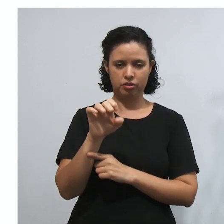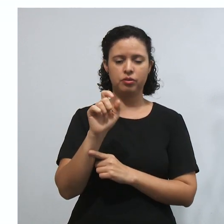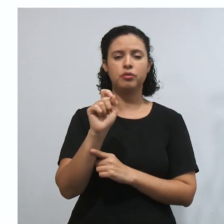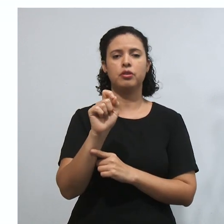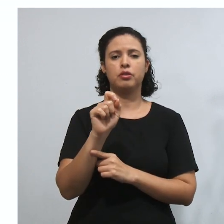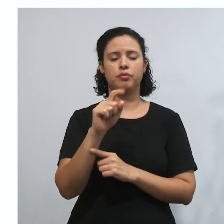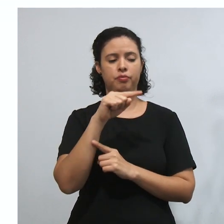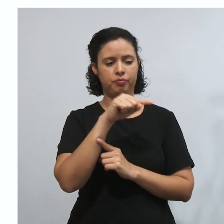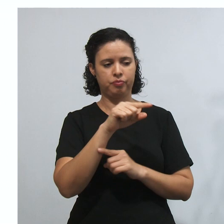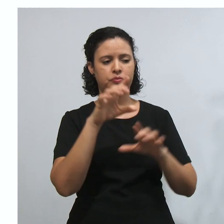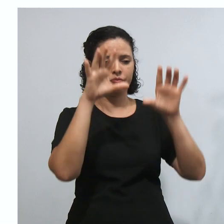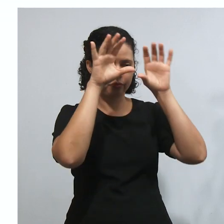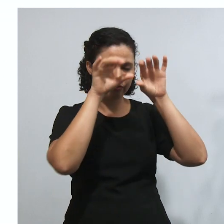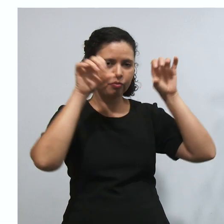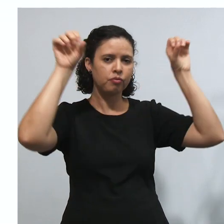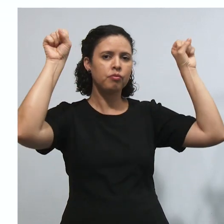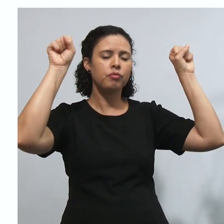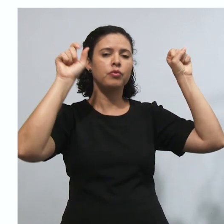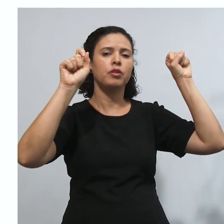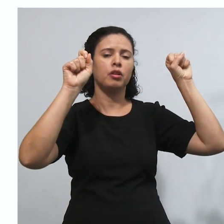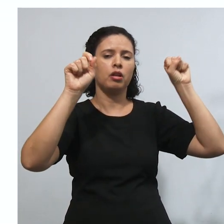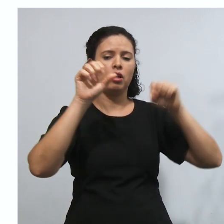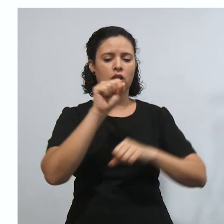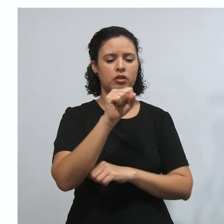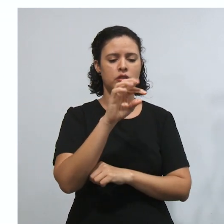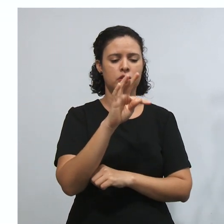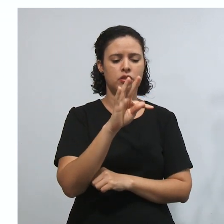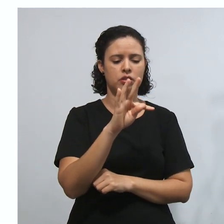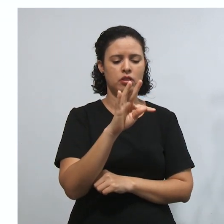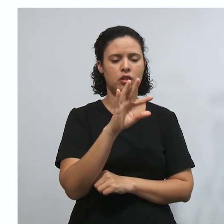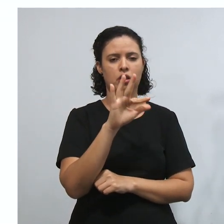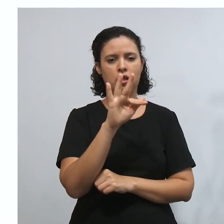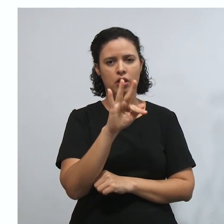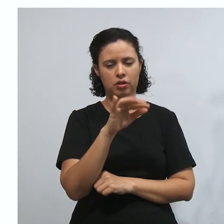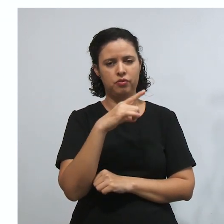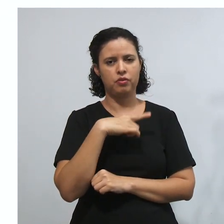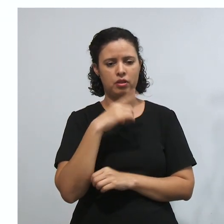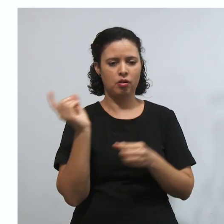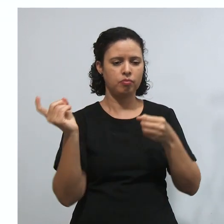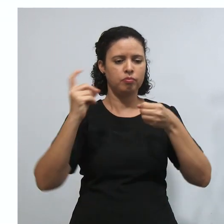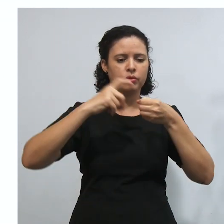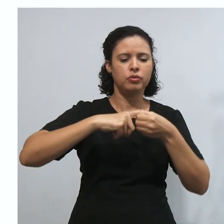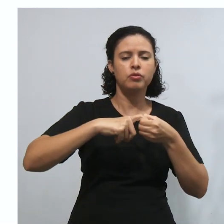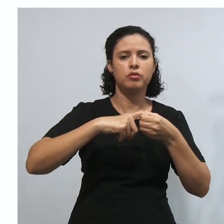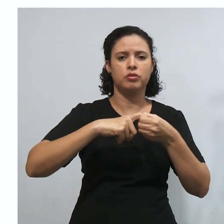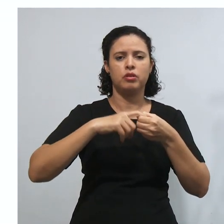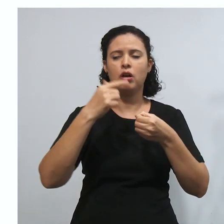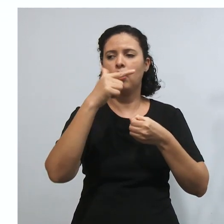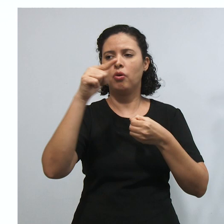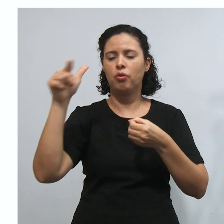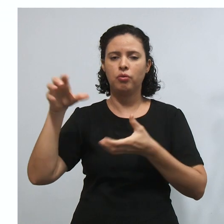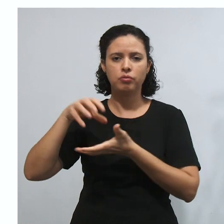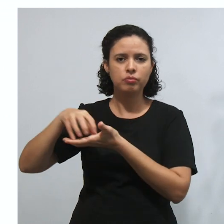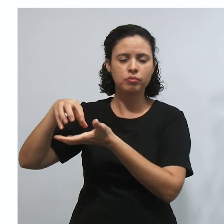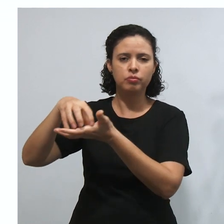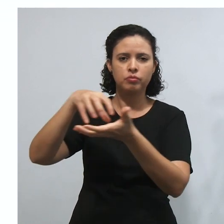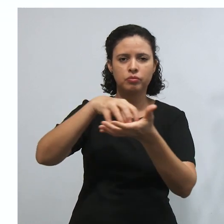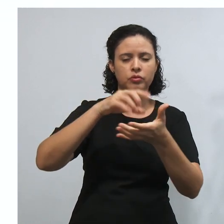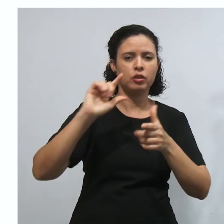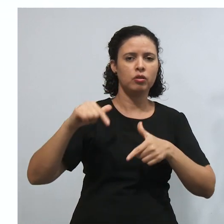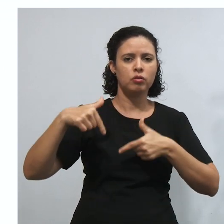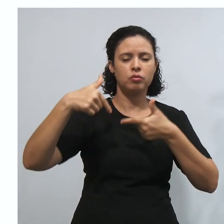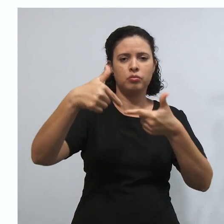STF em controle concentrado traz um efeito vinculante em relação aos demais órgãos do poder